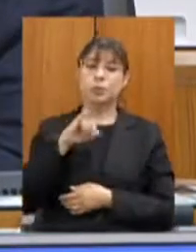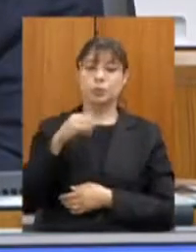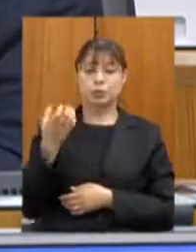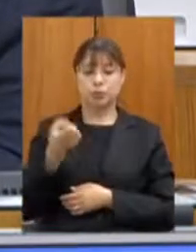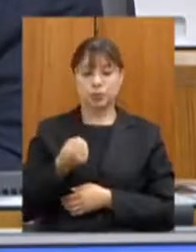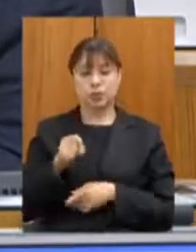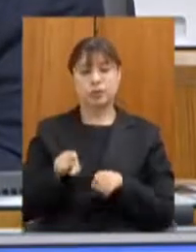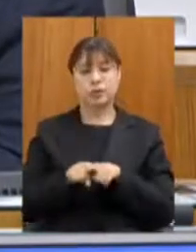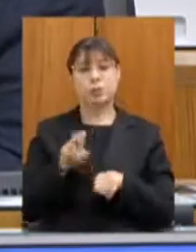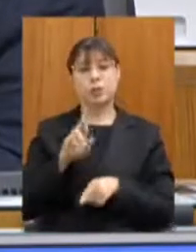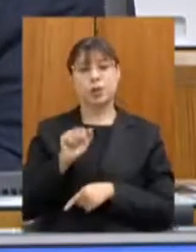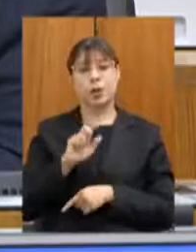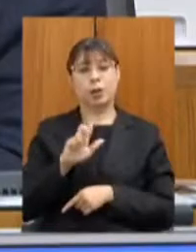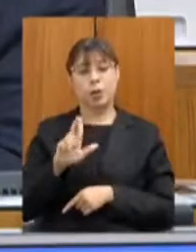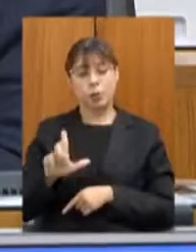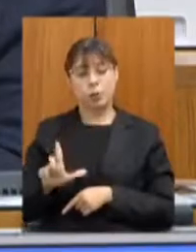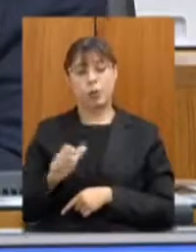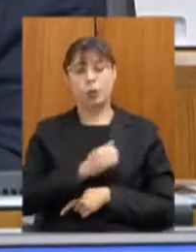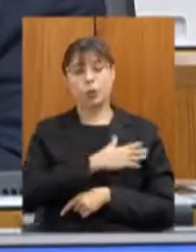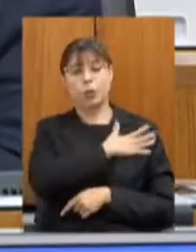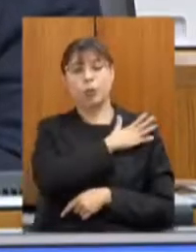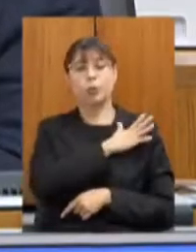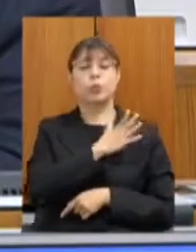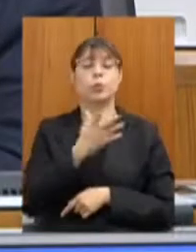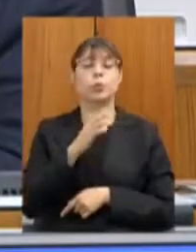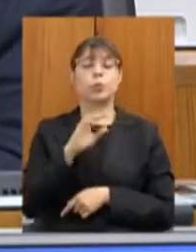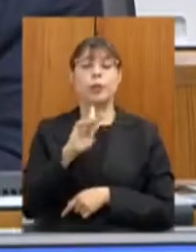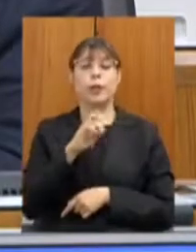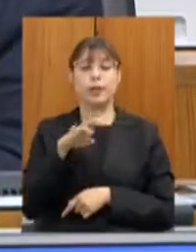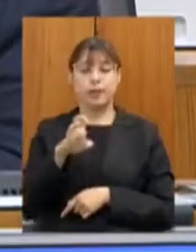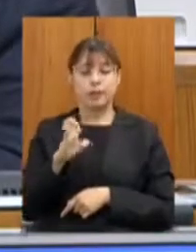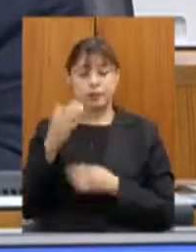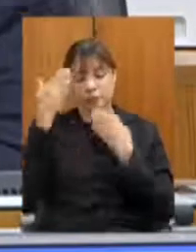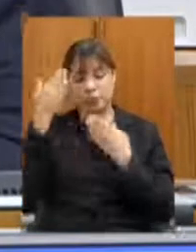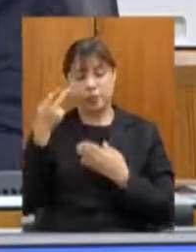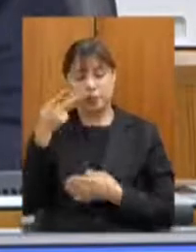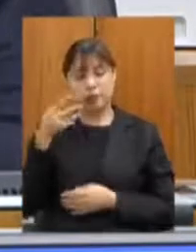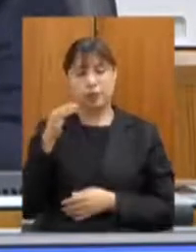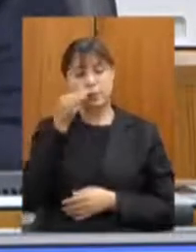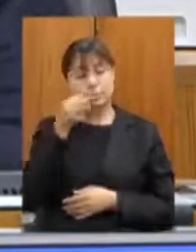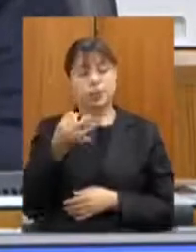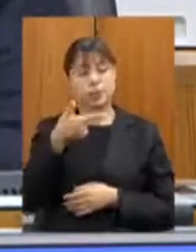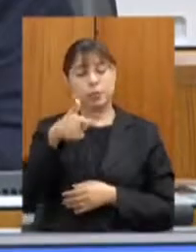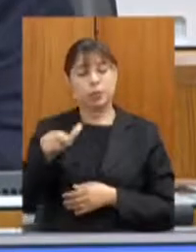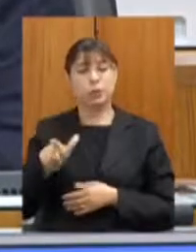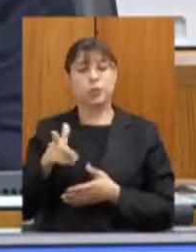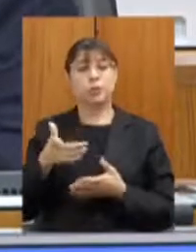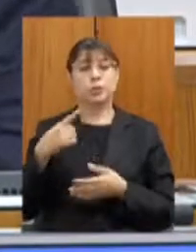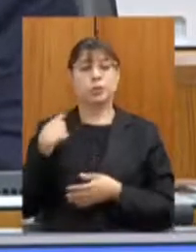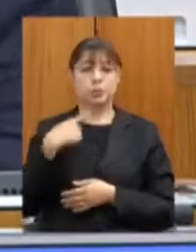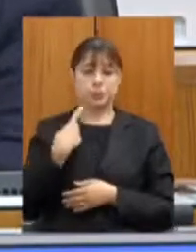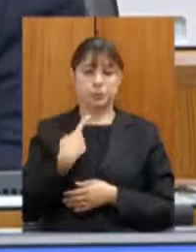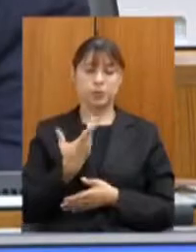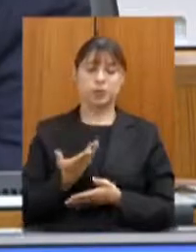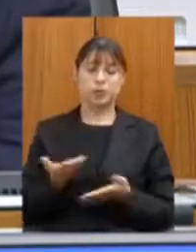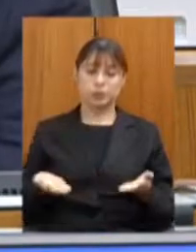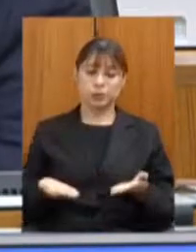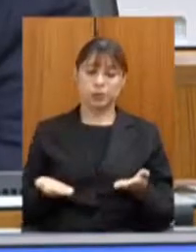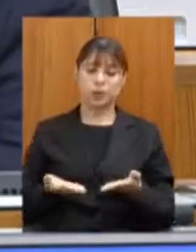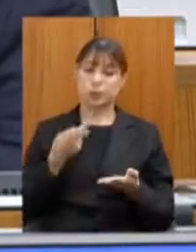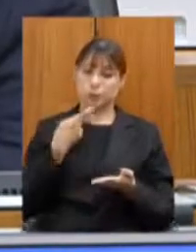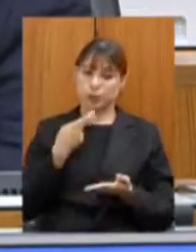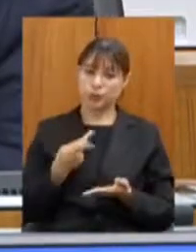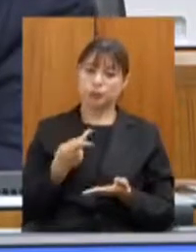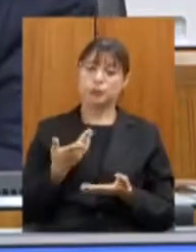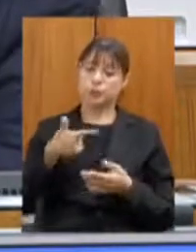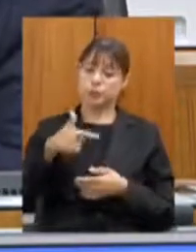Raul Belém deputado Coronel Henrique muito obrigado pela atenção a todos os demais deputados que intervieram nessa tarde